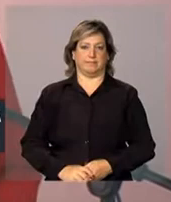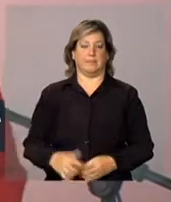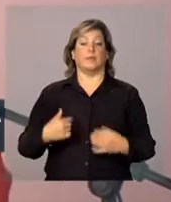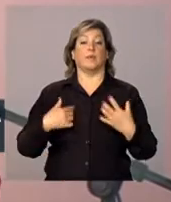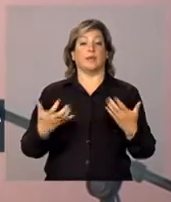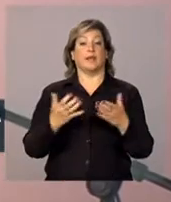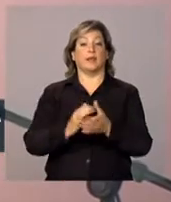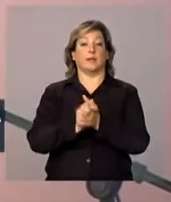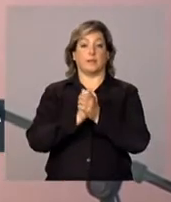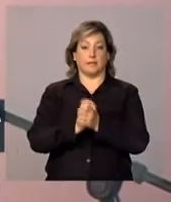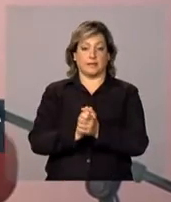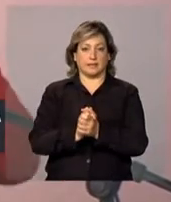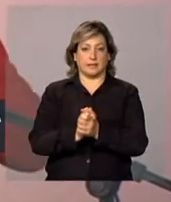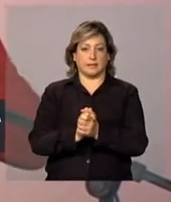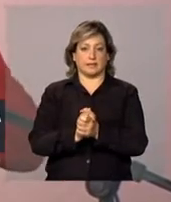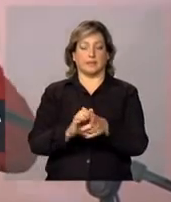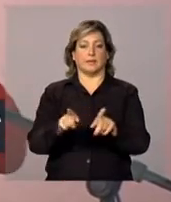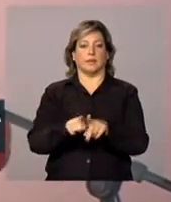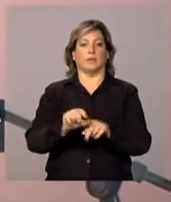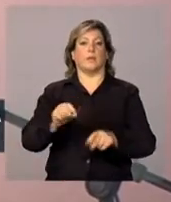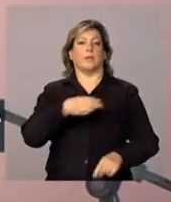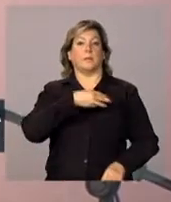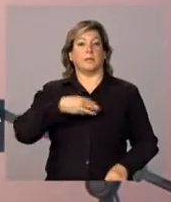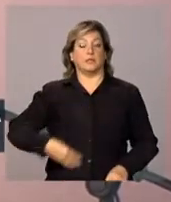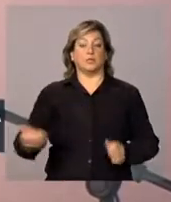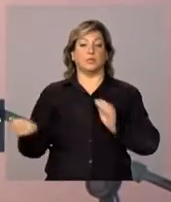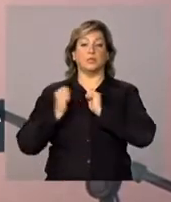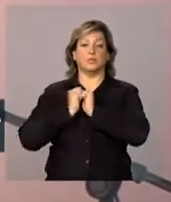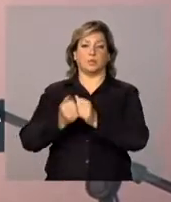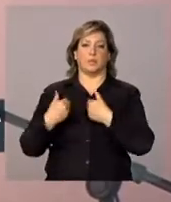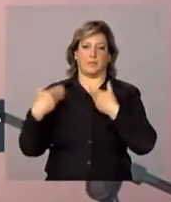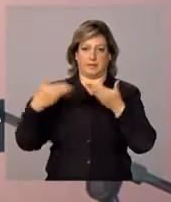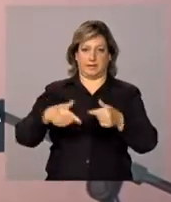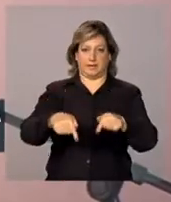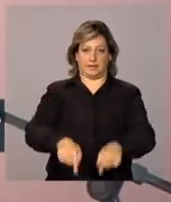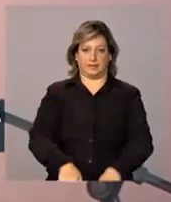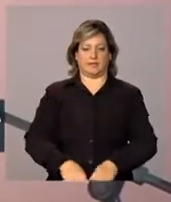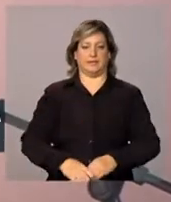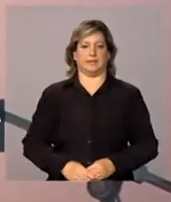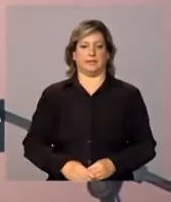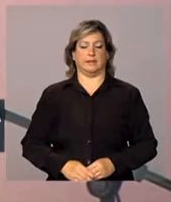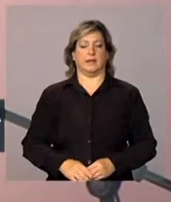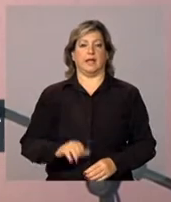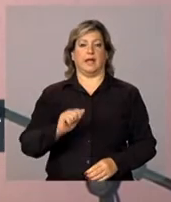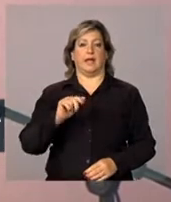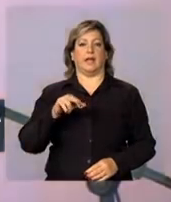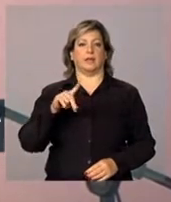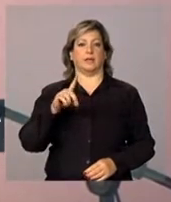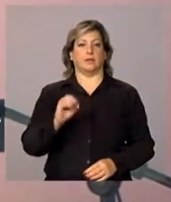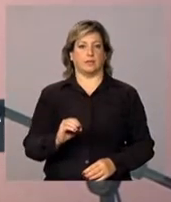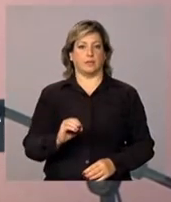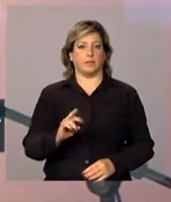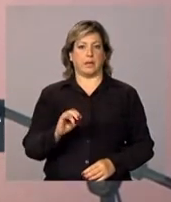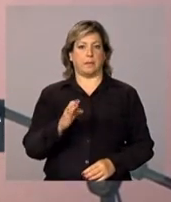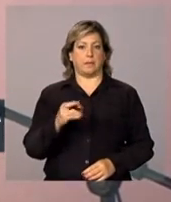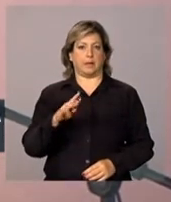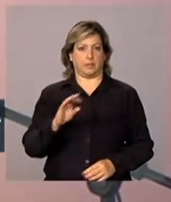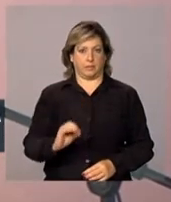Queria cumprimentar os ministros que me acompanham aqui. O Agnaldo Ribeiro,